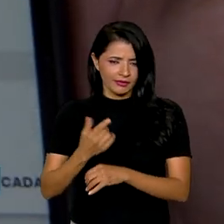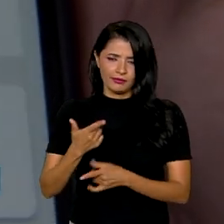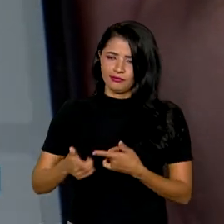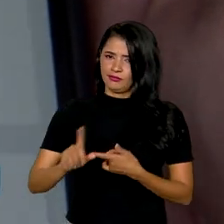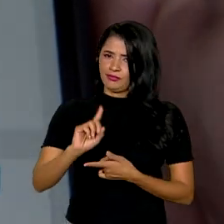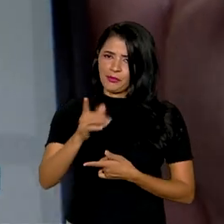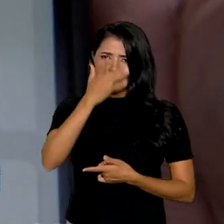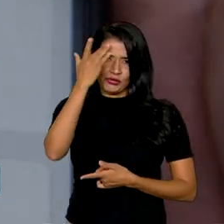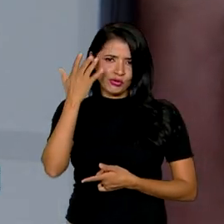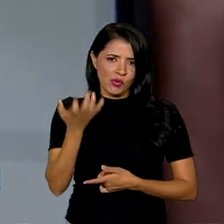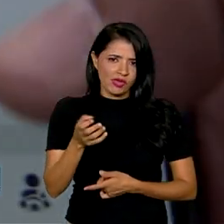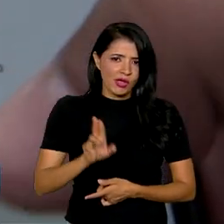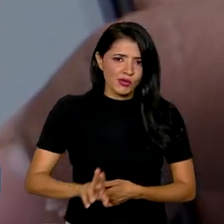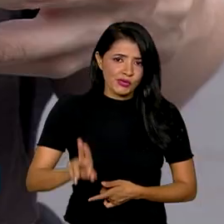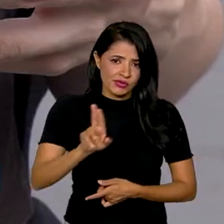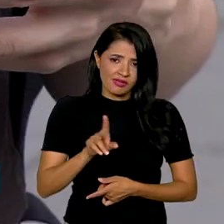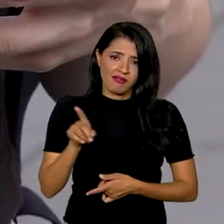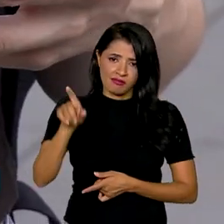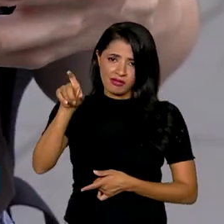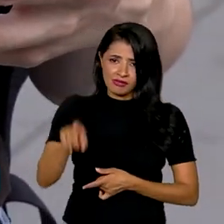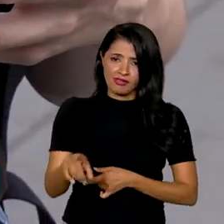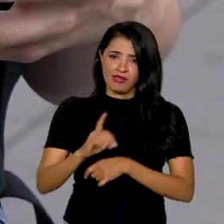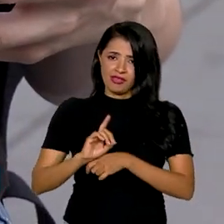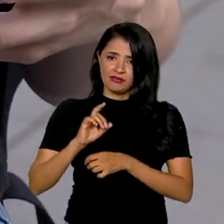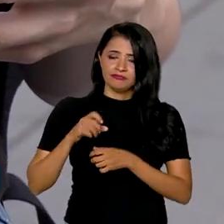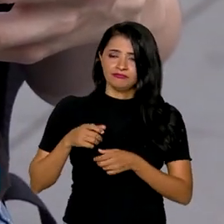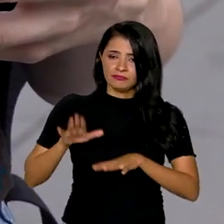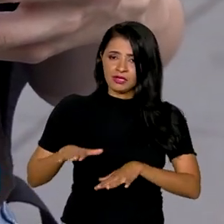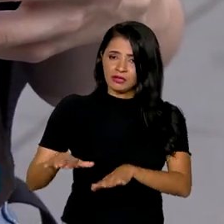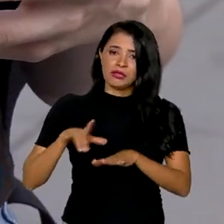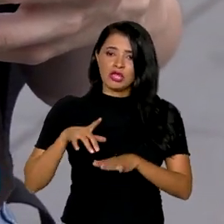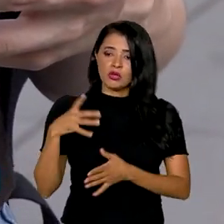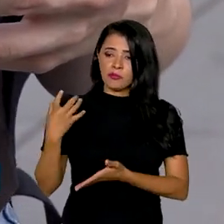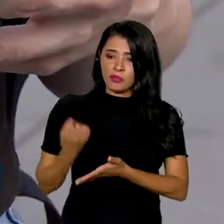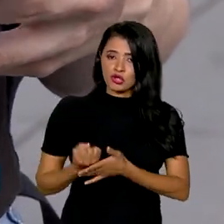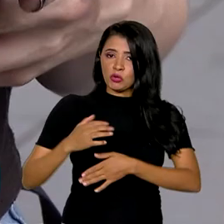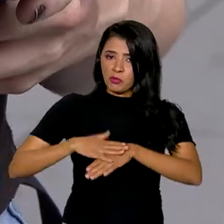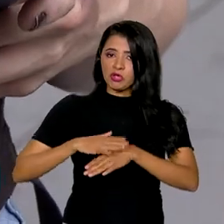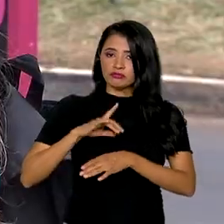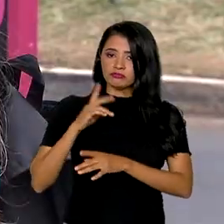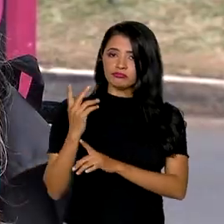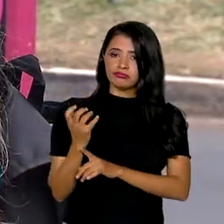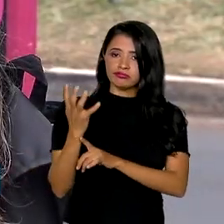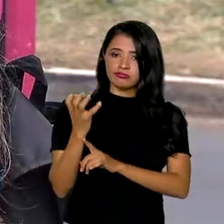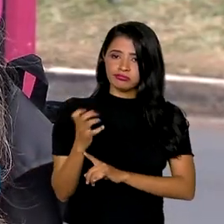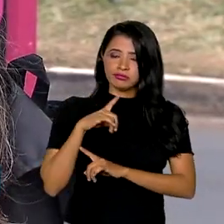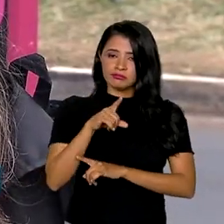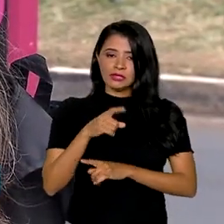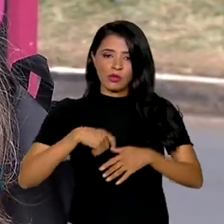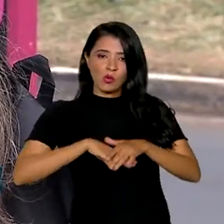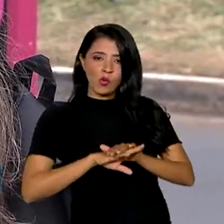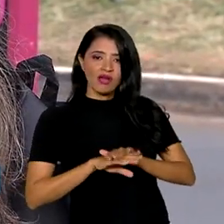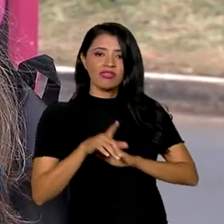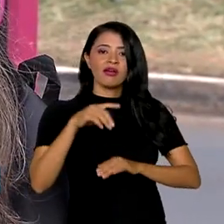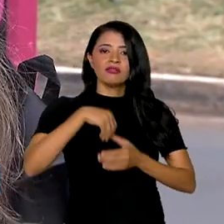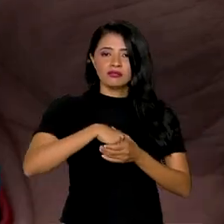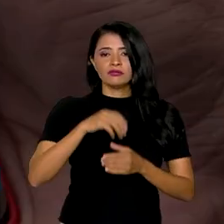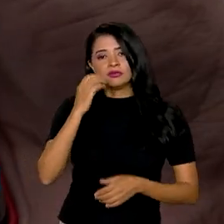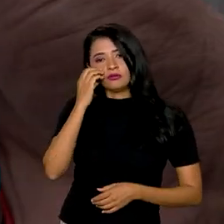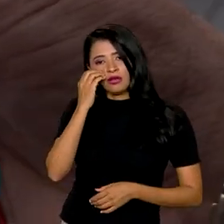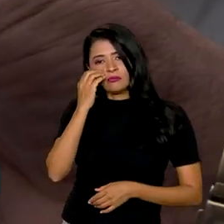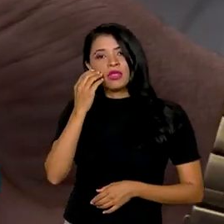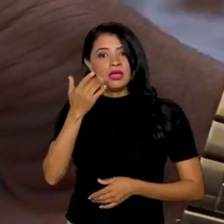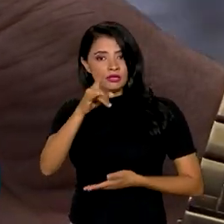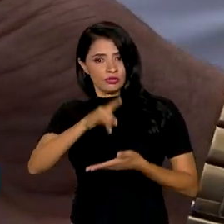quem quer usar a carteira digital de trânsito. Basta baixar o documento quando tiver sinal e guardar o arquivo no celular. O